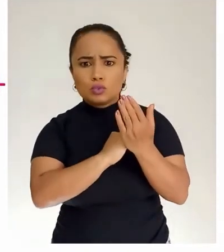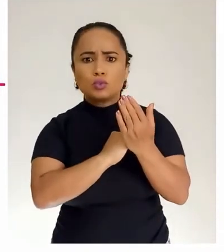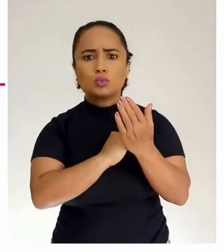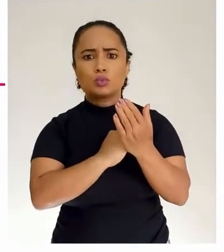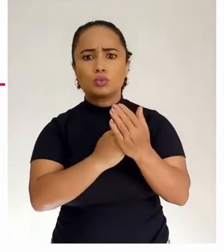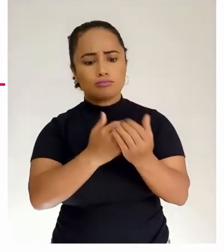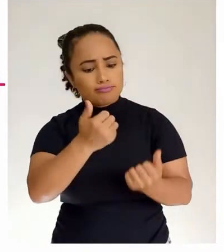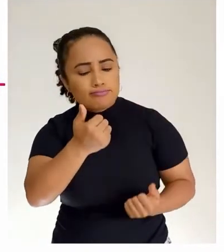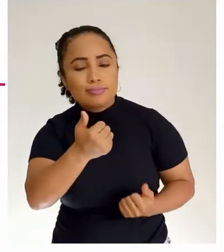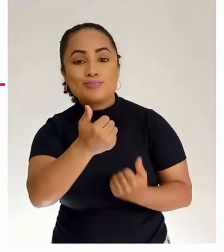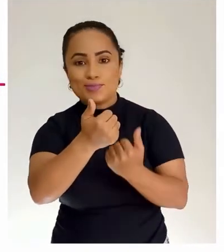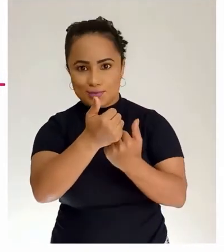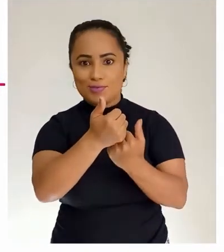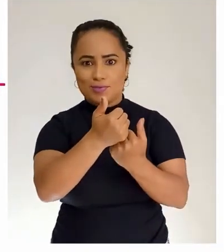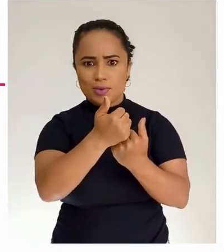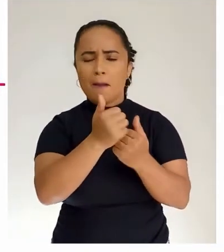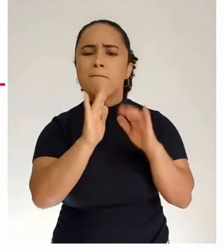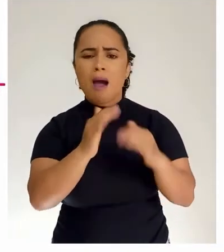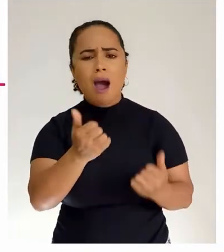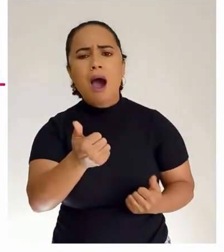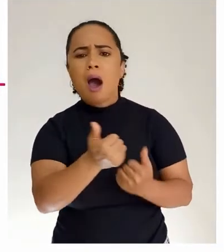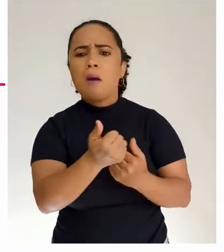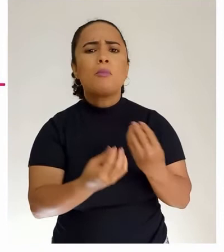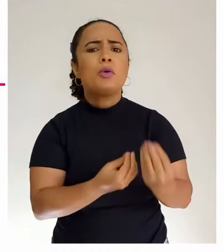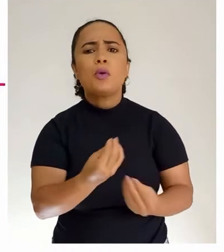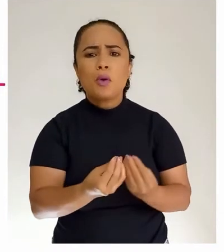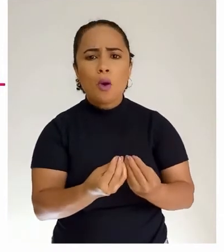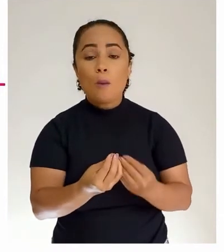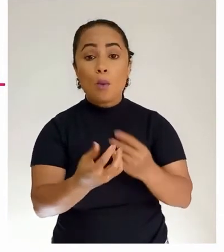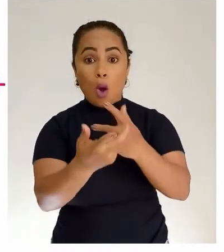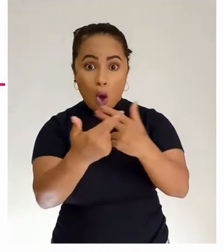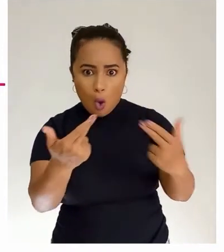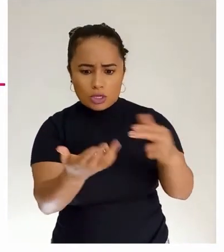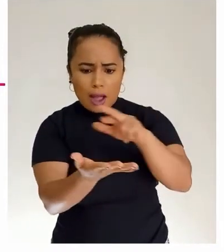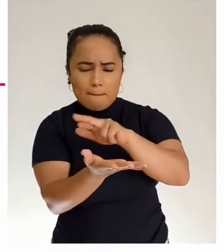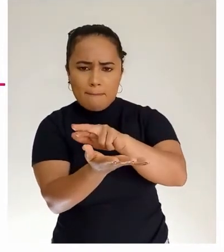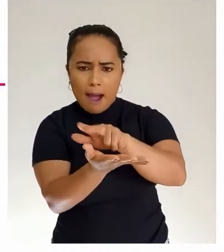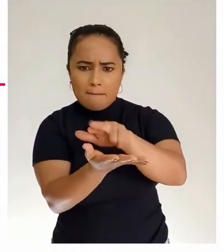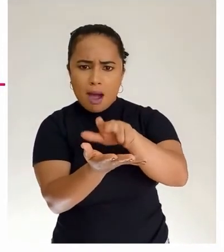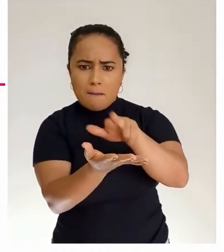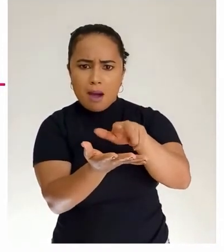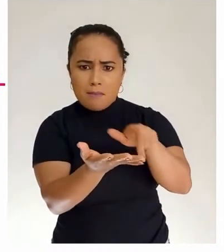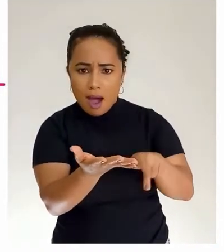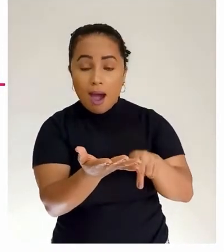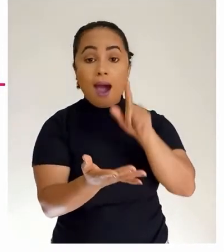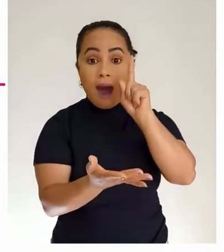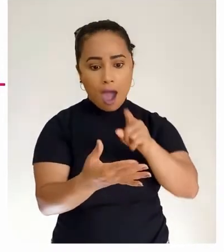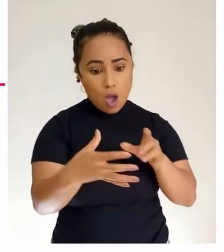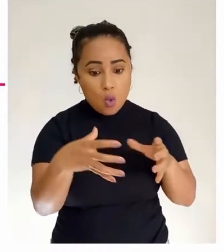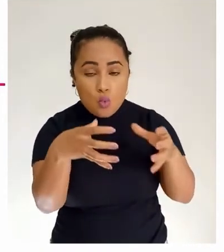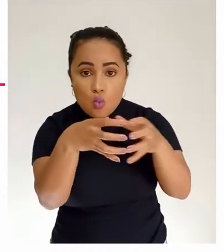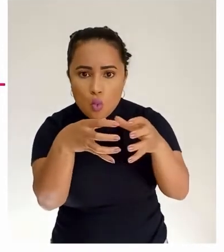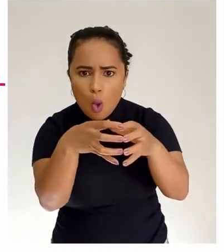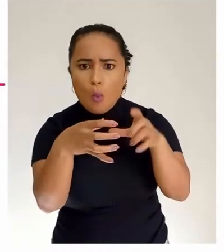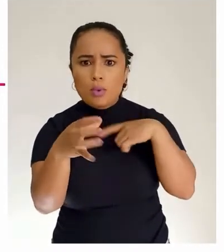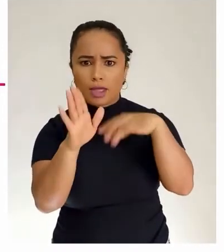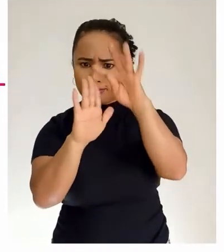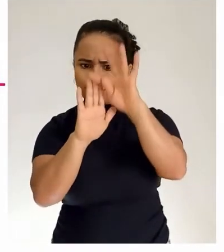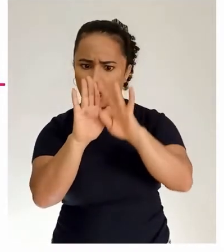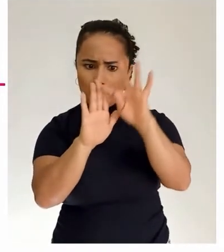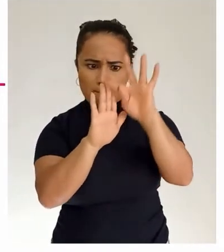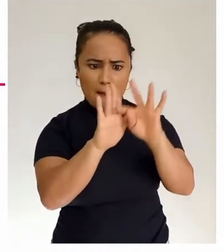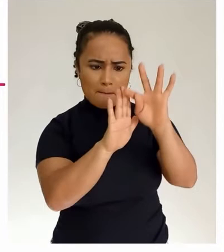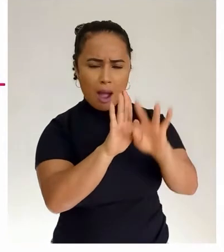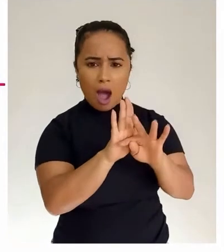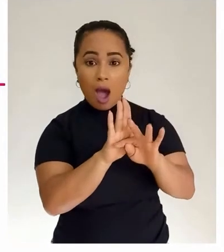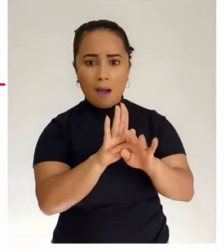material gráfico diverso. O que é isso? Isso é um conjunto variado de textos, não verbal, pode ser, ou pode